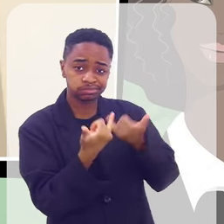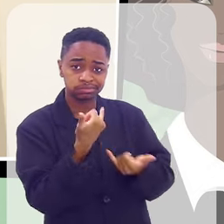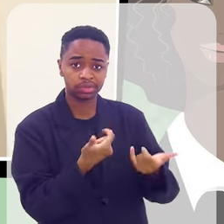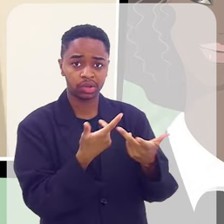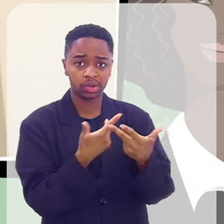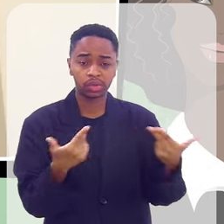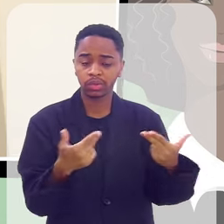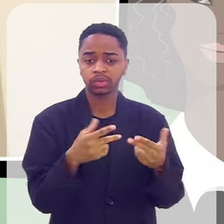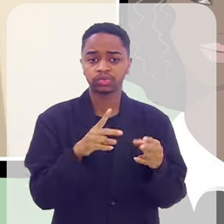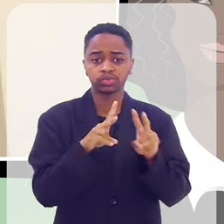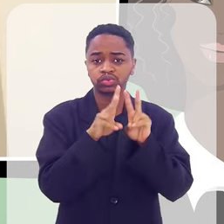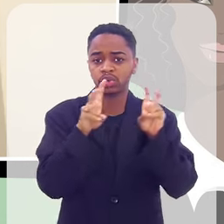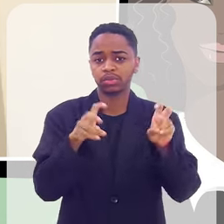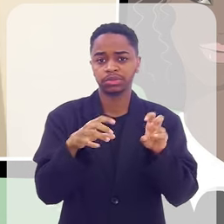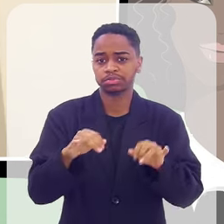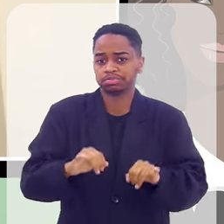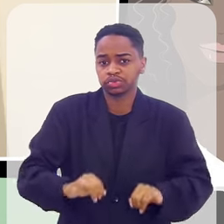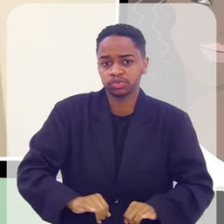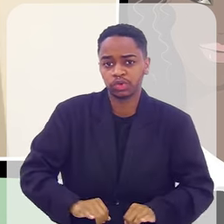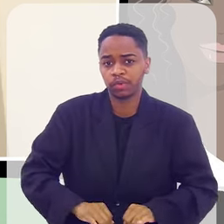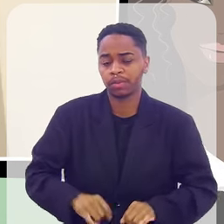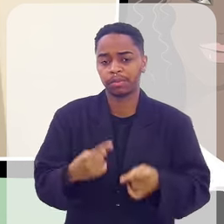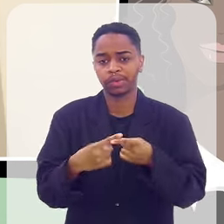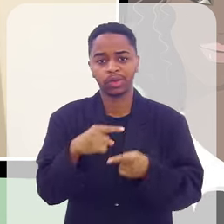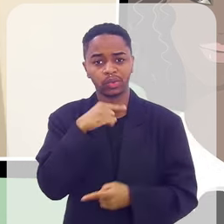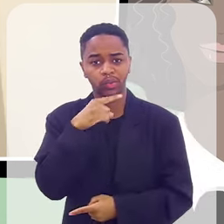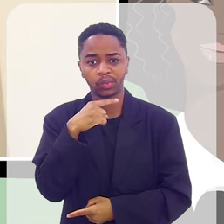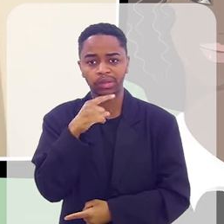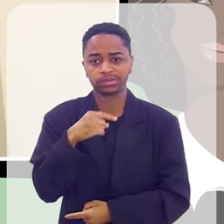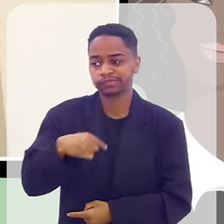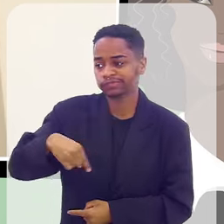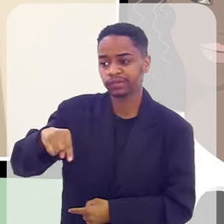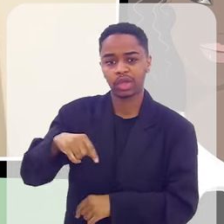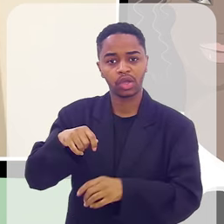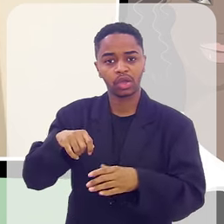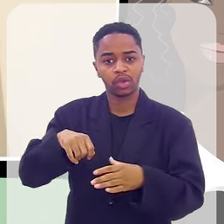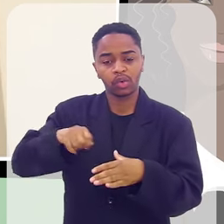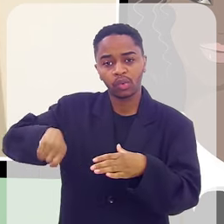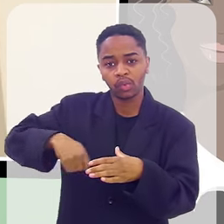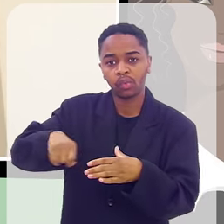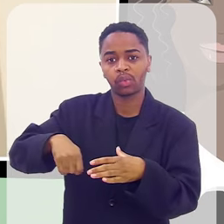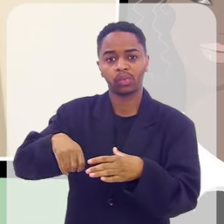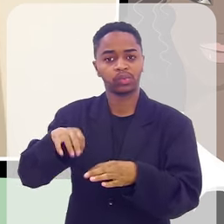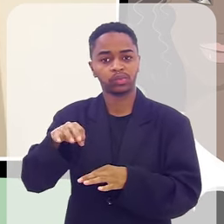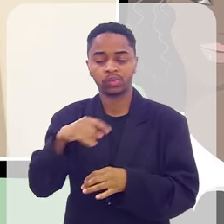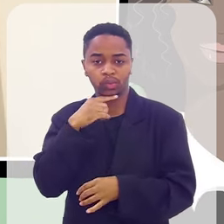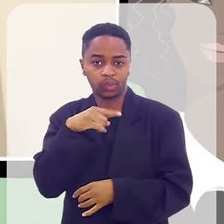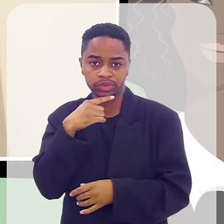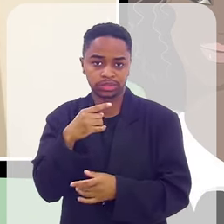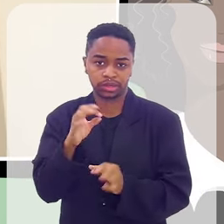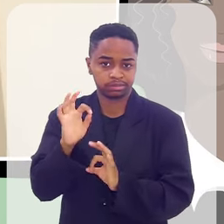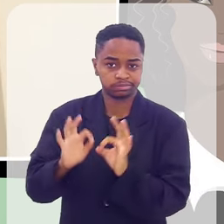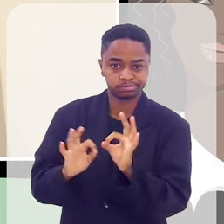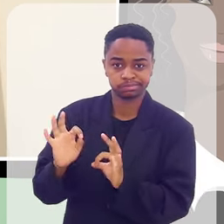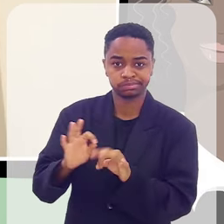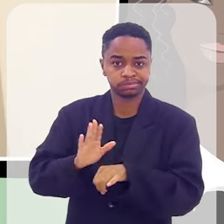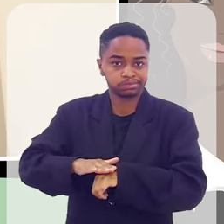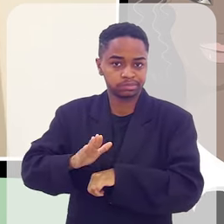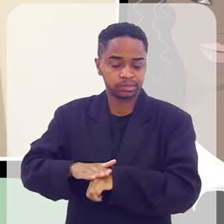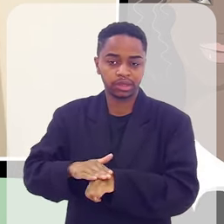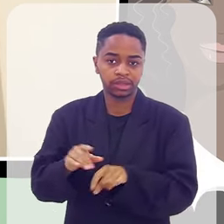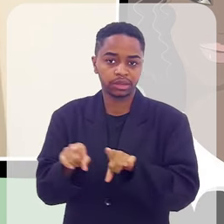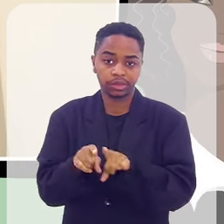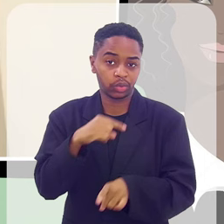dela falar, aquele sofrimento, dela não poder mais ir na cozinha para fazer a comida dela, dela não poder mais